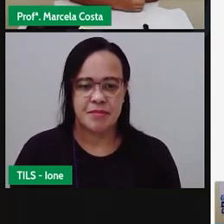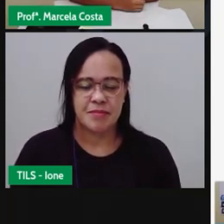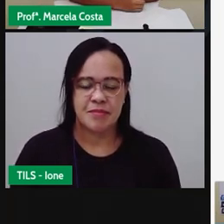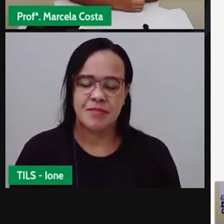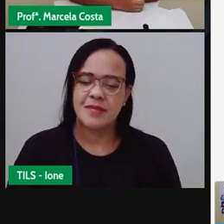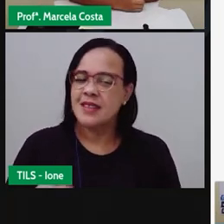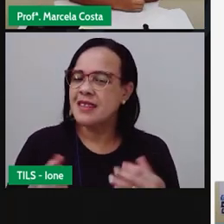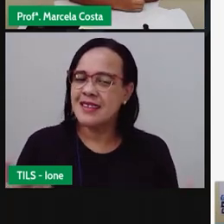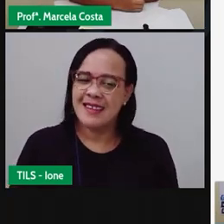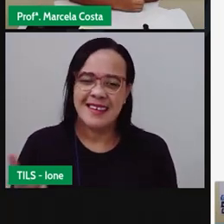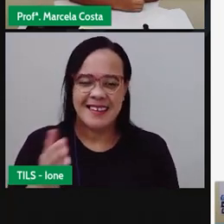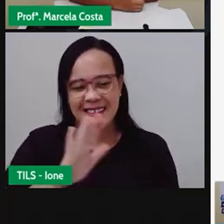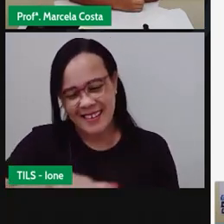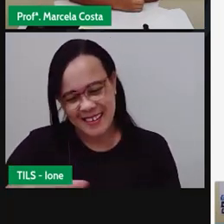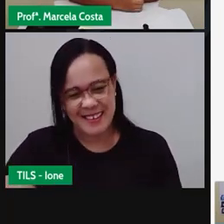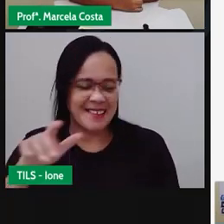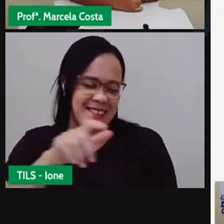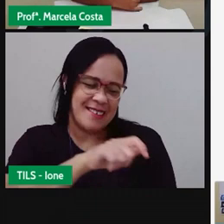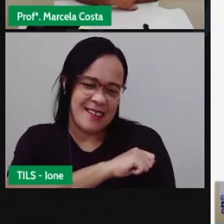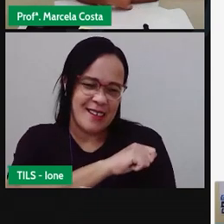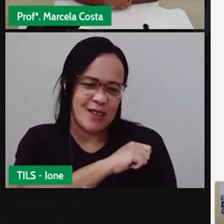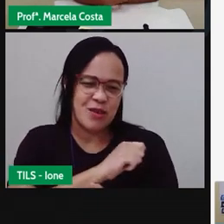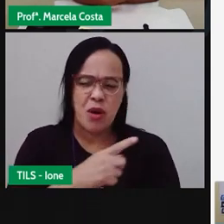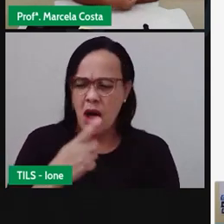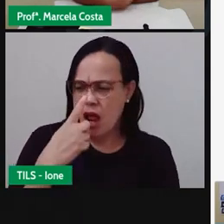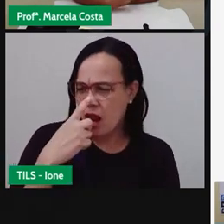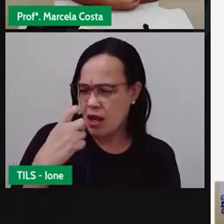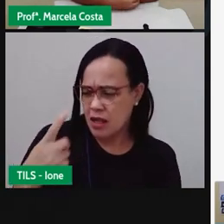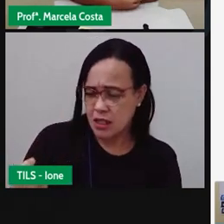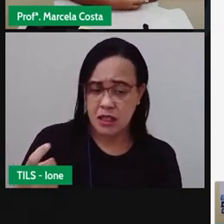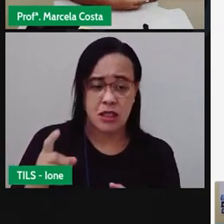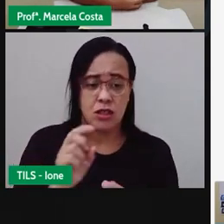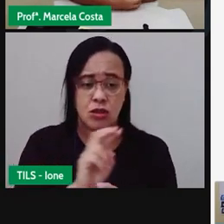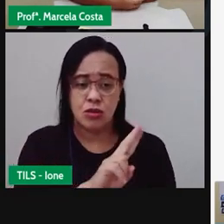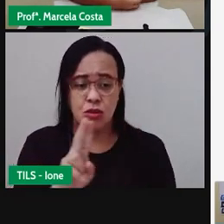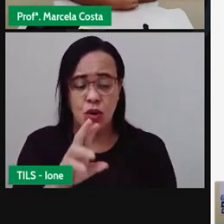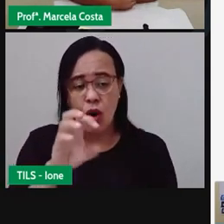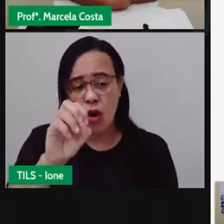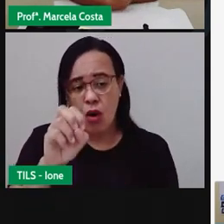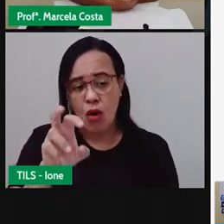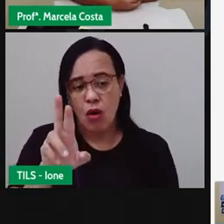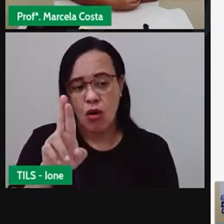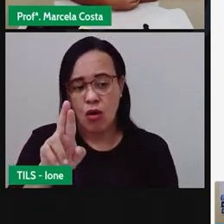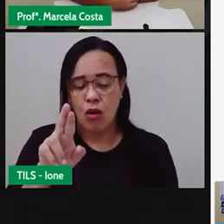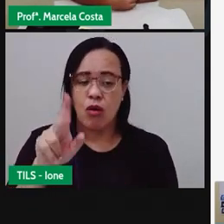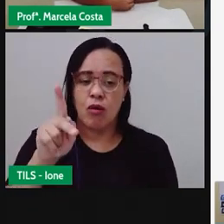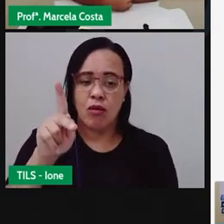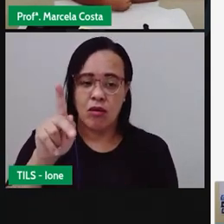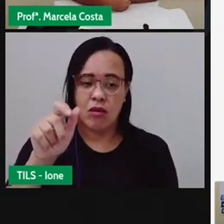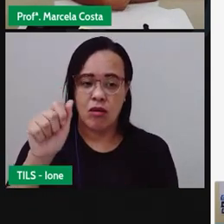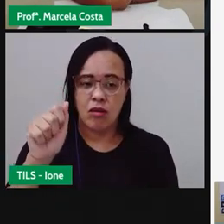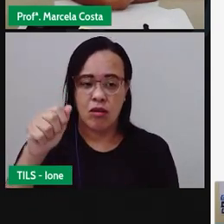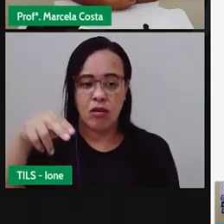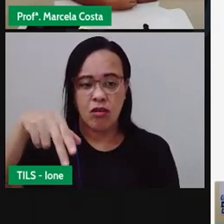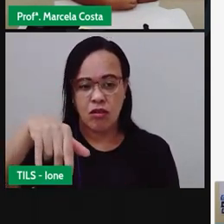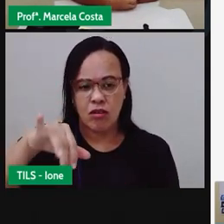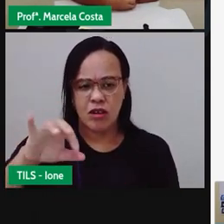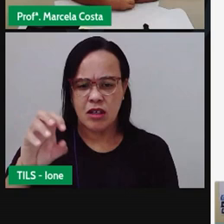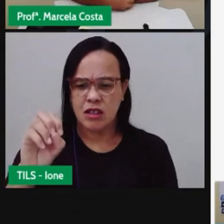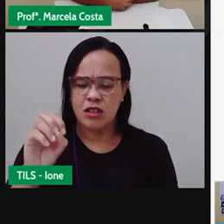Crianças, lixo orgânico, né? A gente já vem falando sobre lixo, sobre coleta